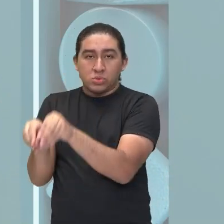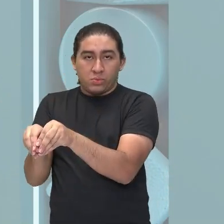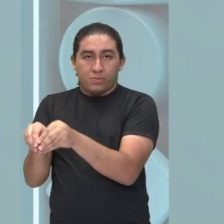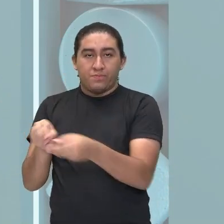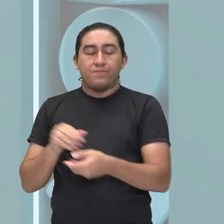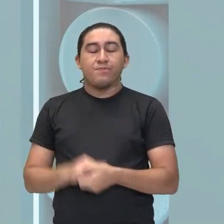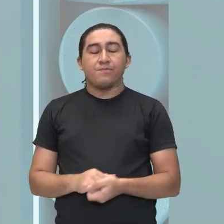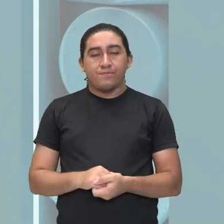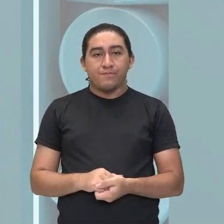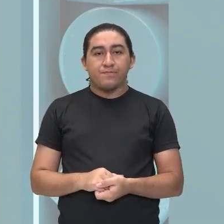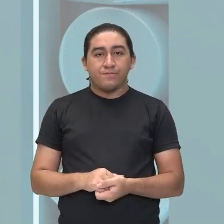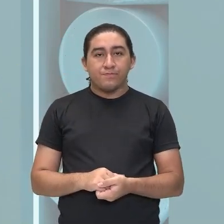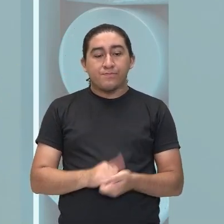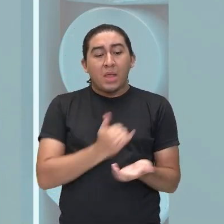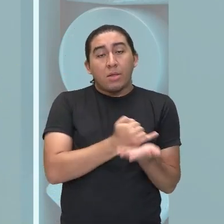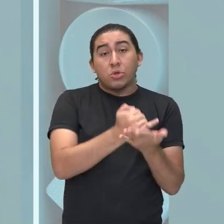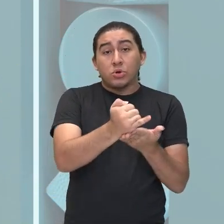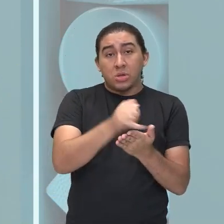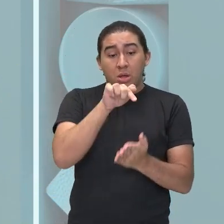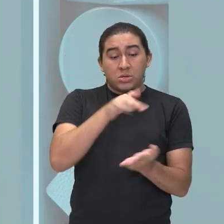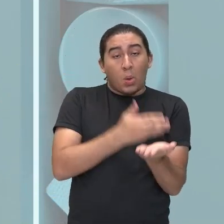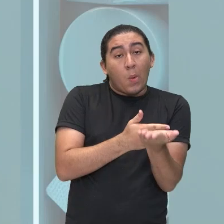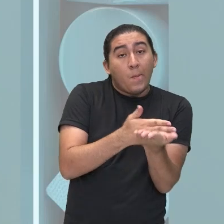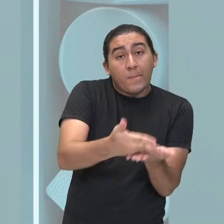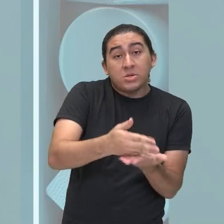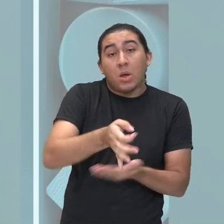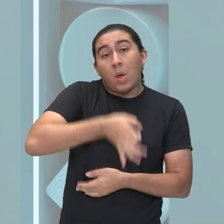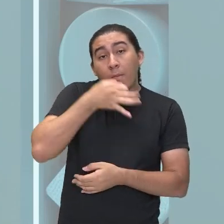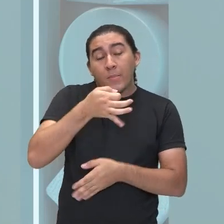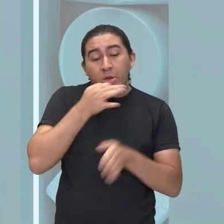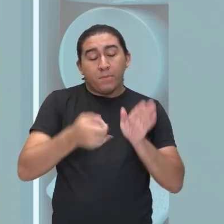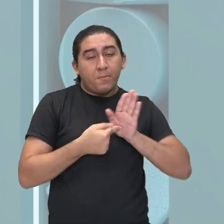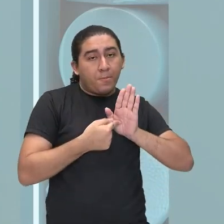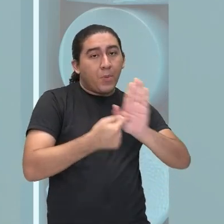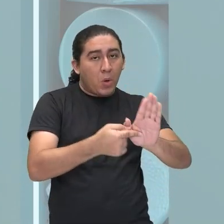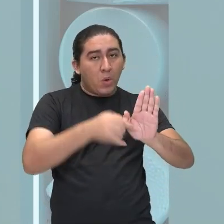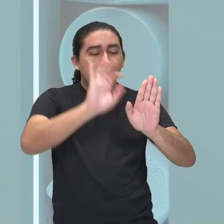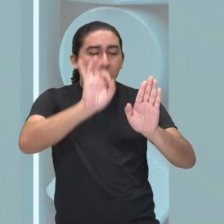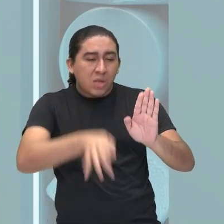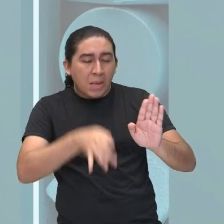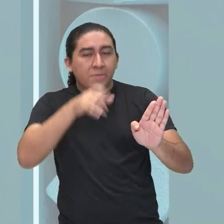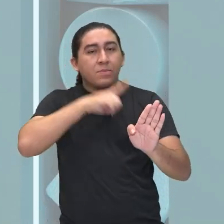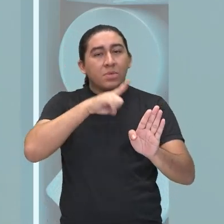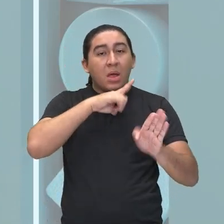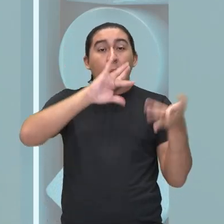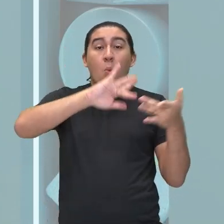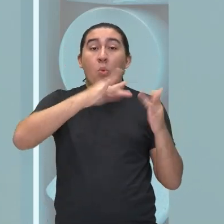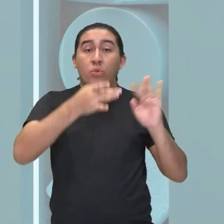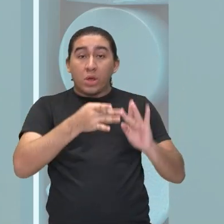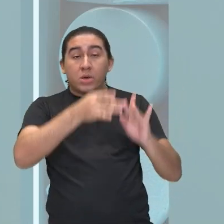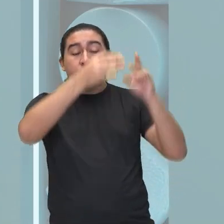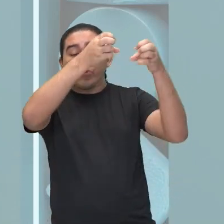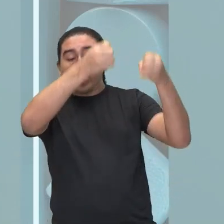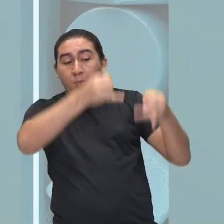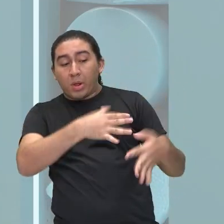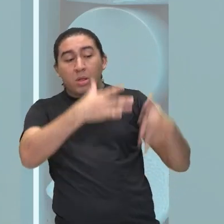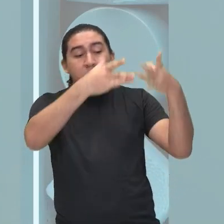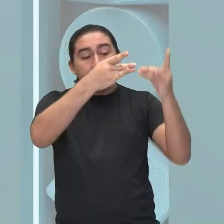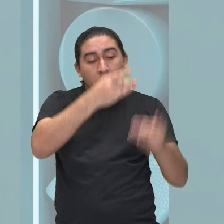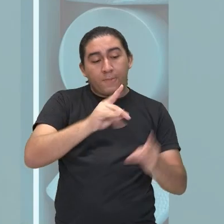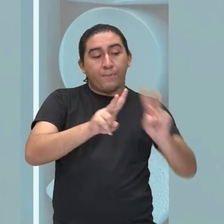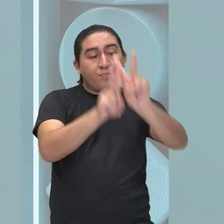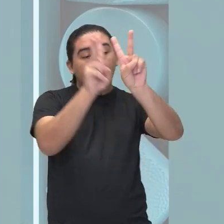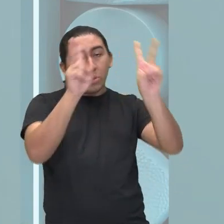Na introdução, o ponto de vista é apresentado, é feita uma contextualização sobre a temática